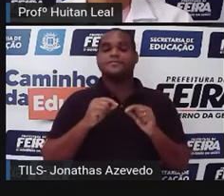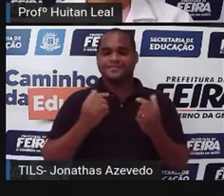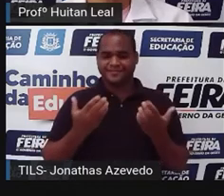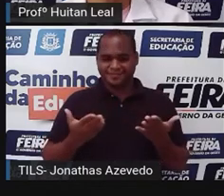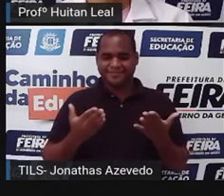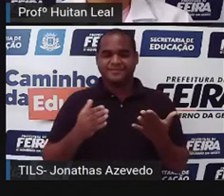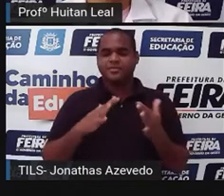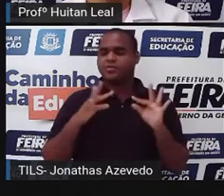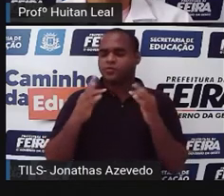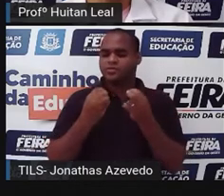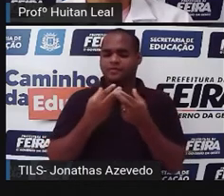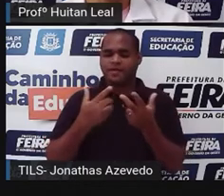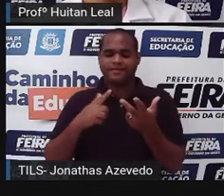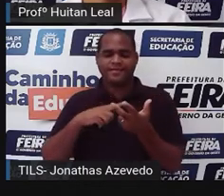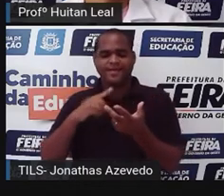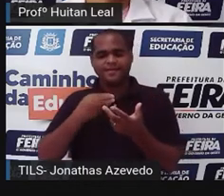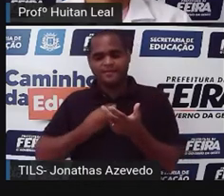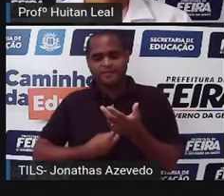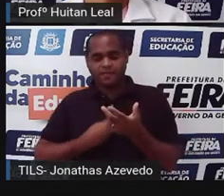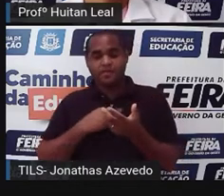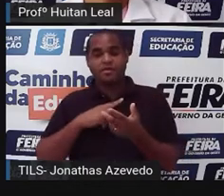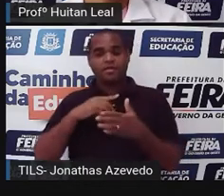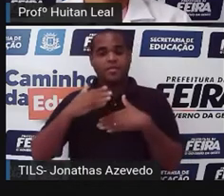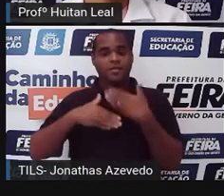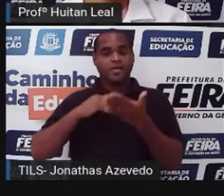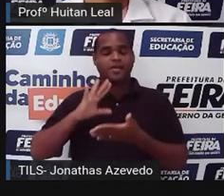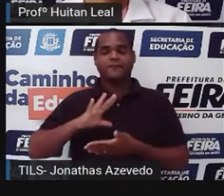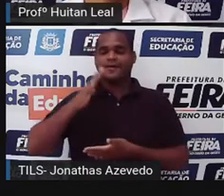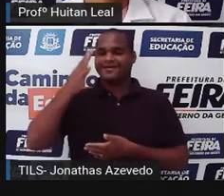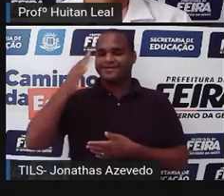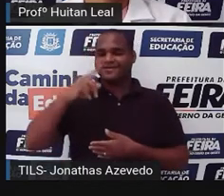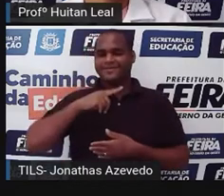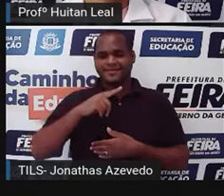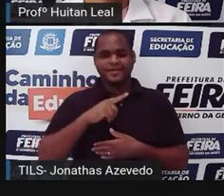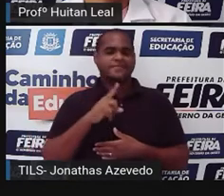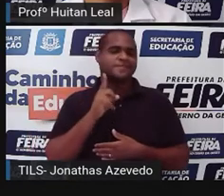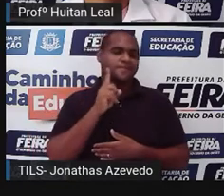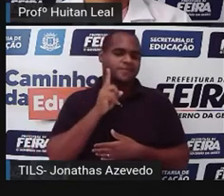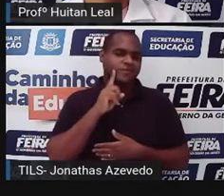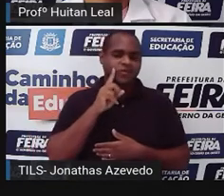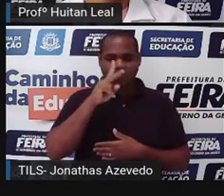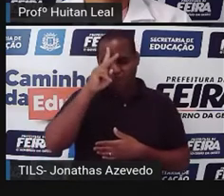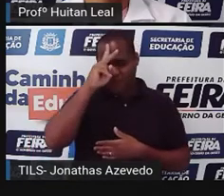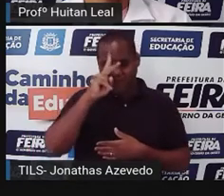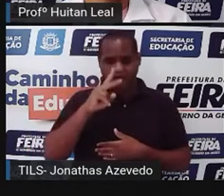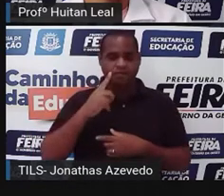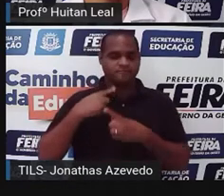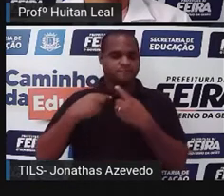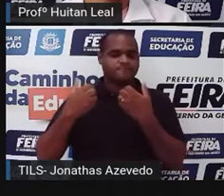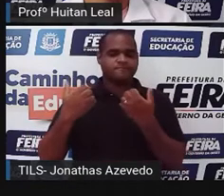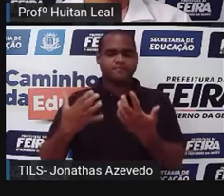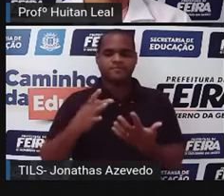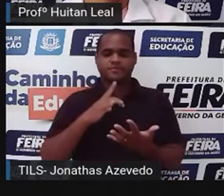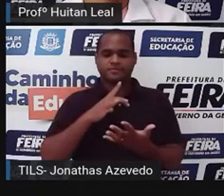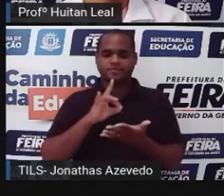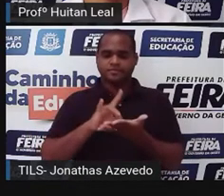tudo aquilo que se passa, toda a trama que se realiza no conto, toda a história, todos os fatos.